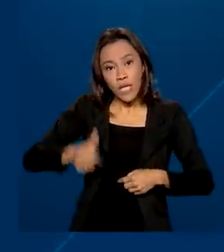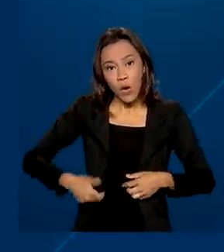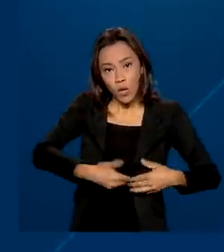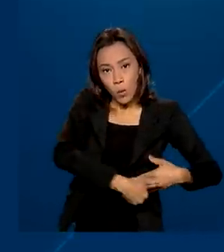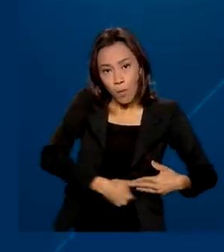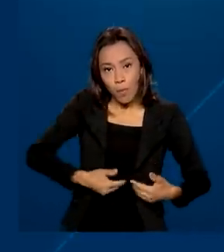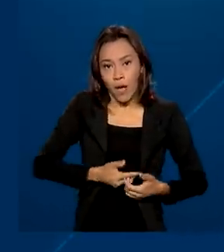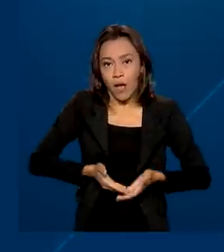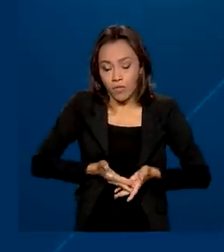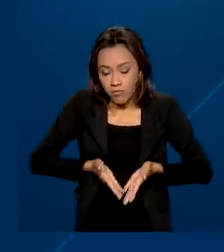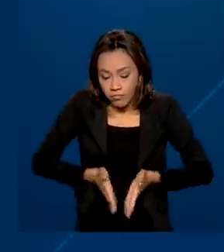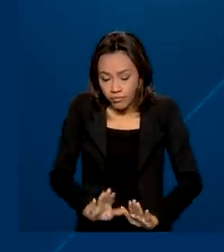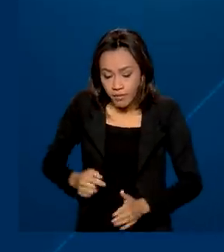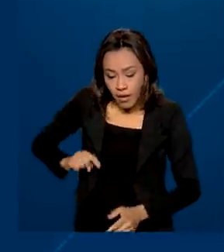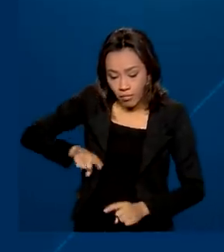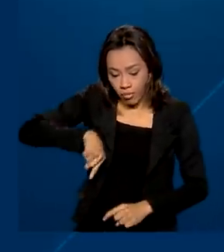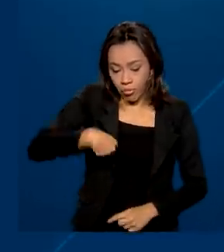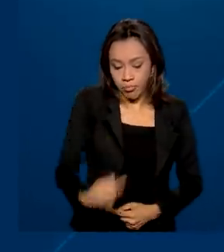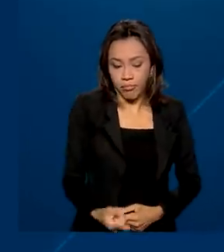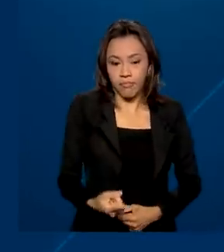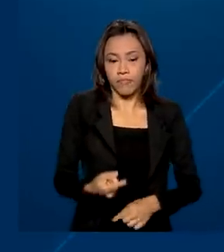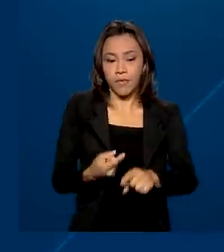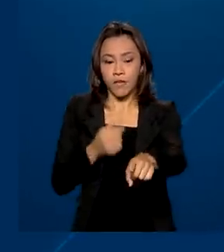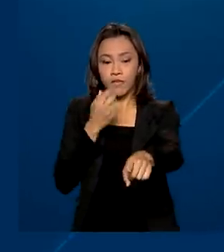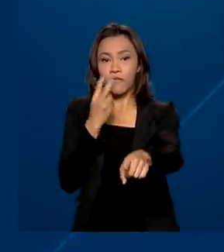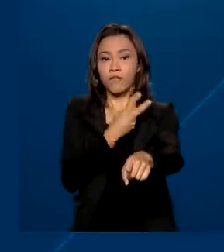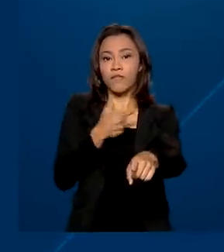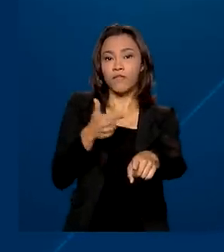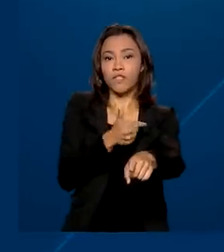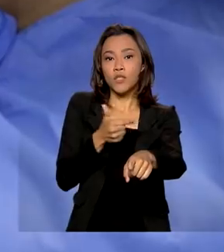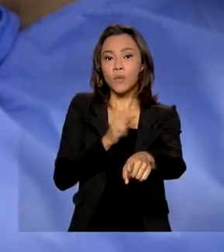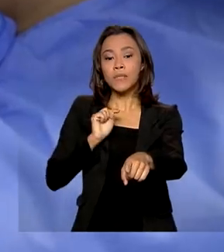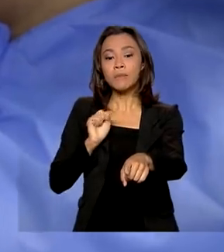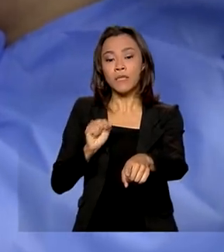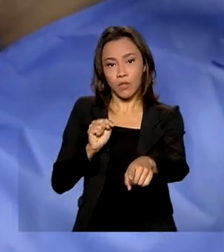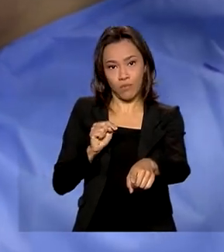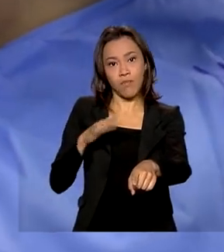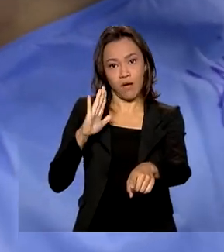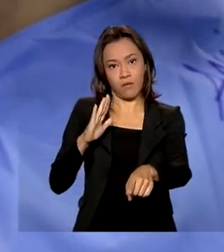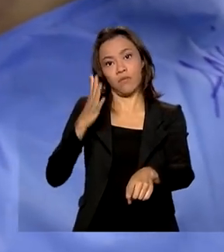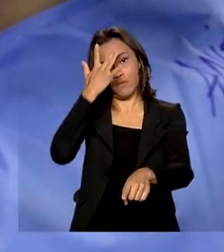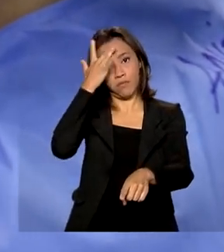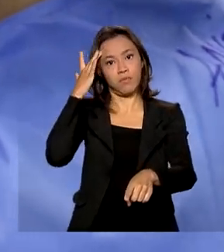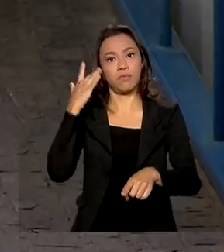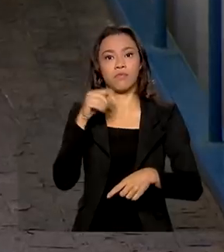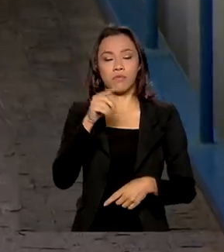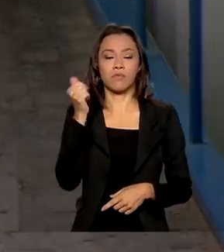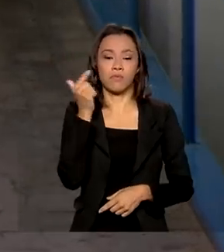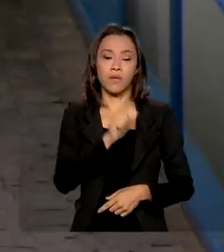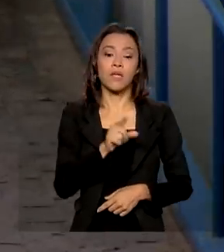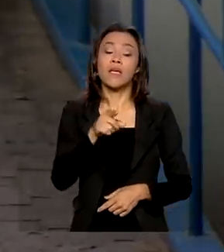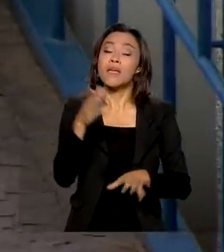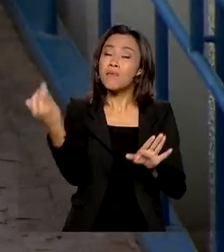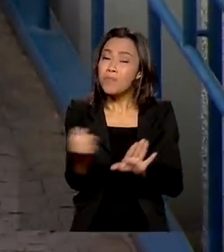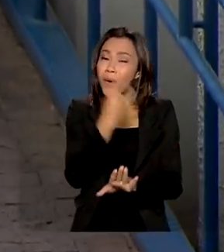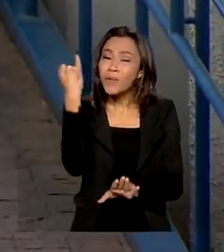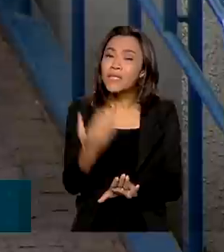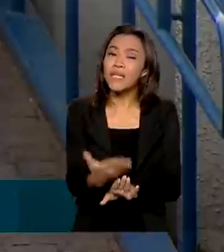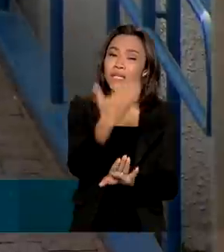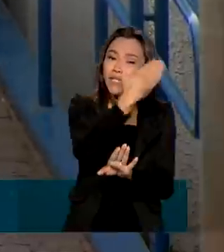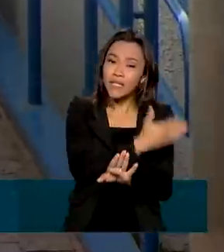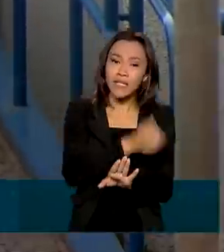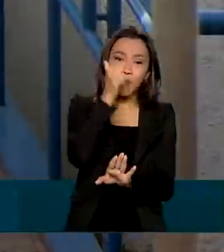gestação, infectou 22 mil pessoas. A testagem e a importância do pré-natal da